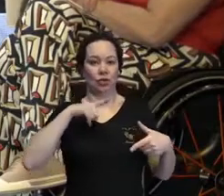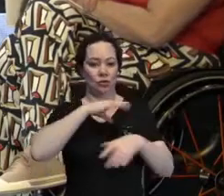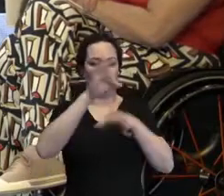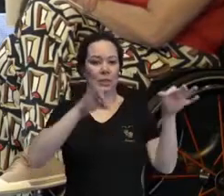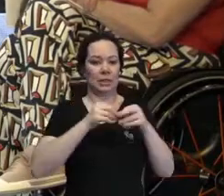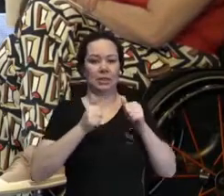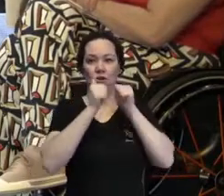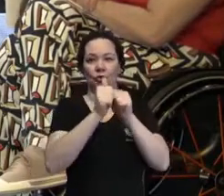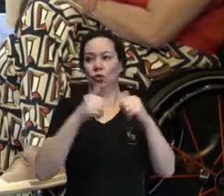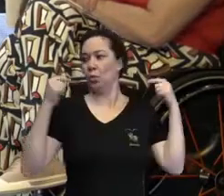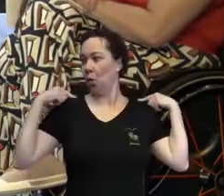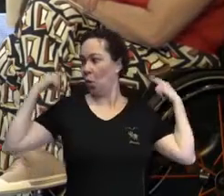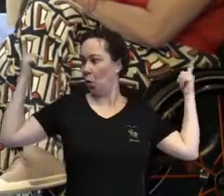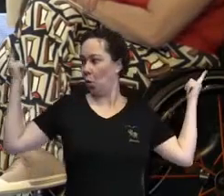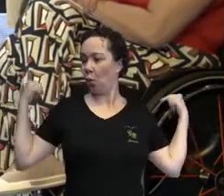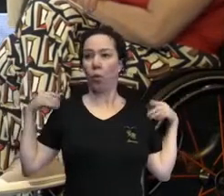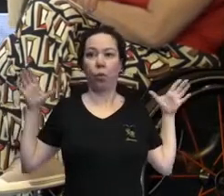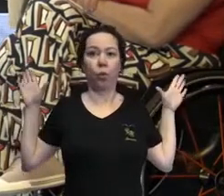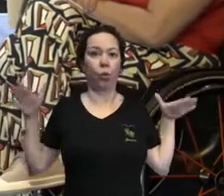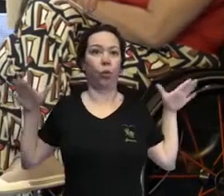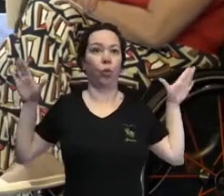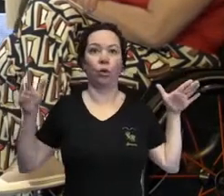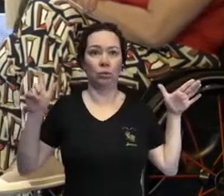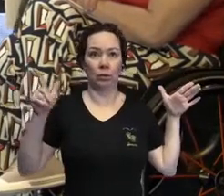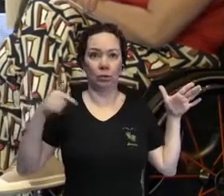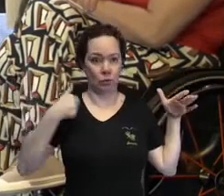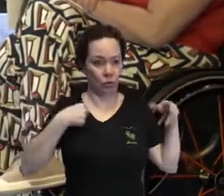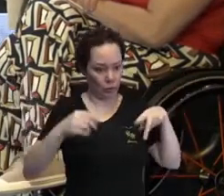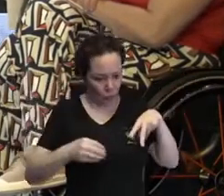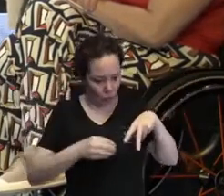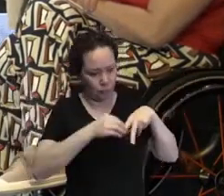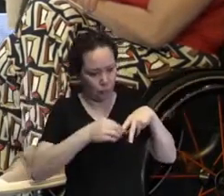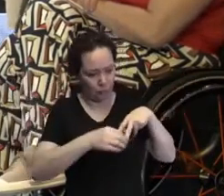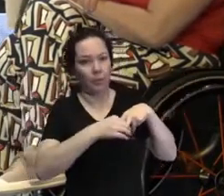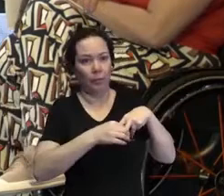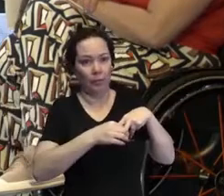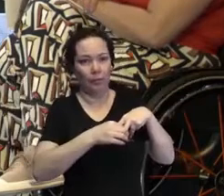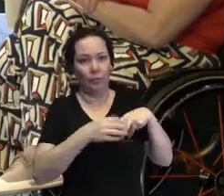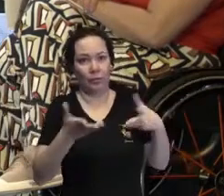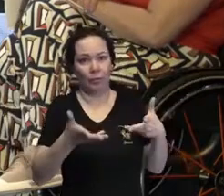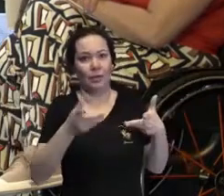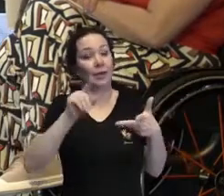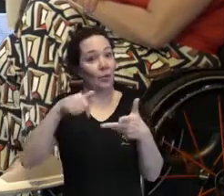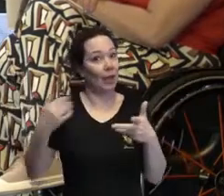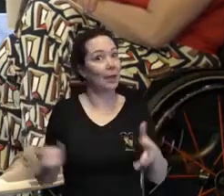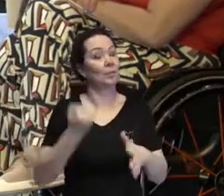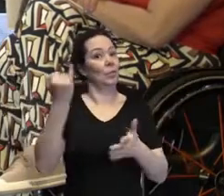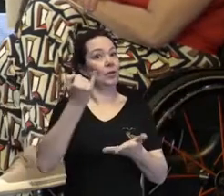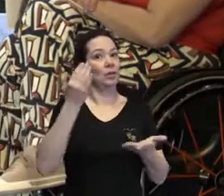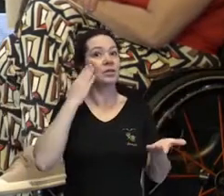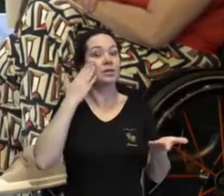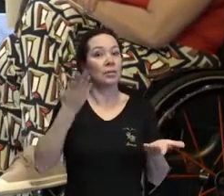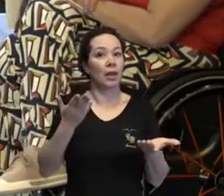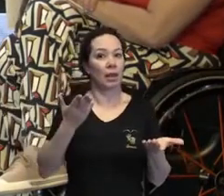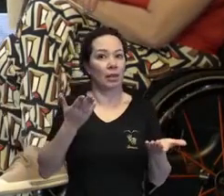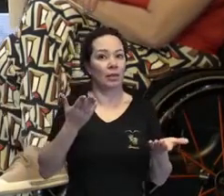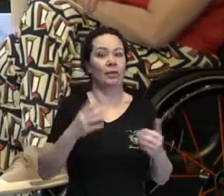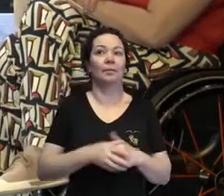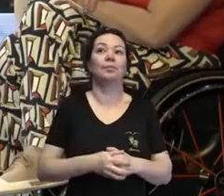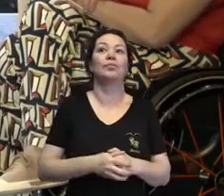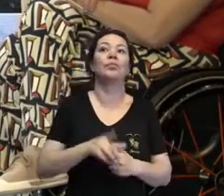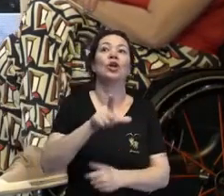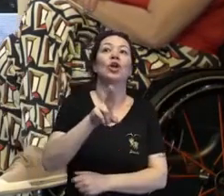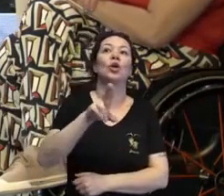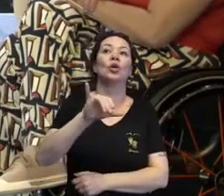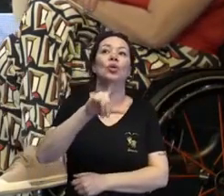ganhei uma prótese e uma órtese. Então, esse pensamento é bastante importante. Lu, traz para